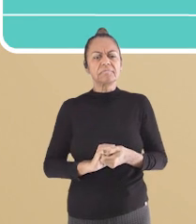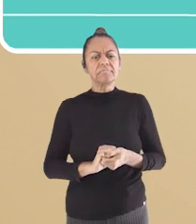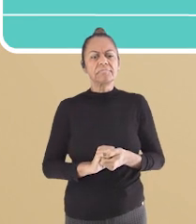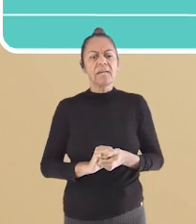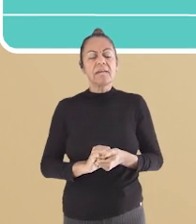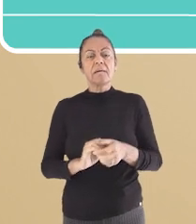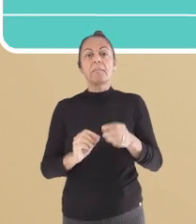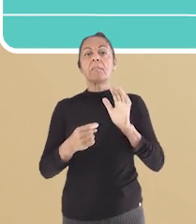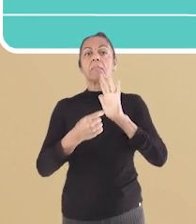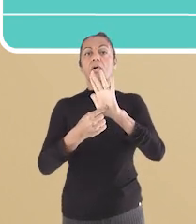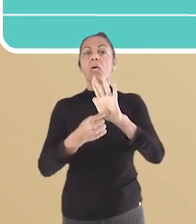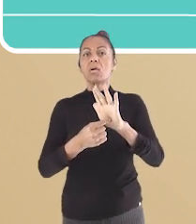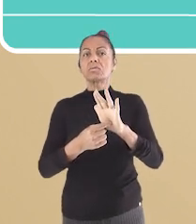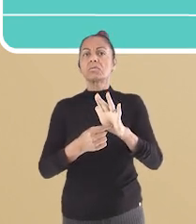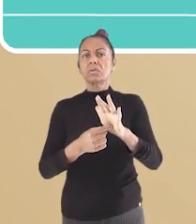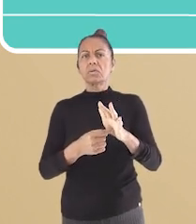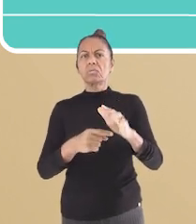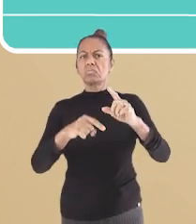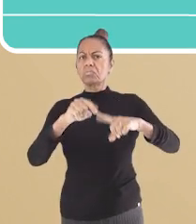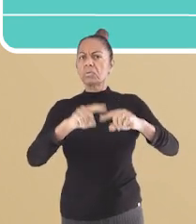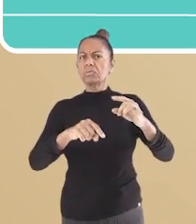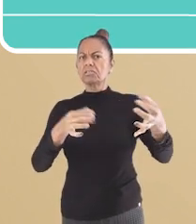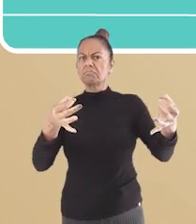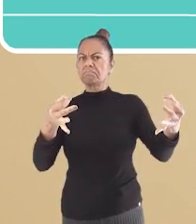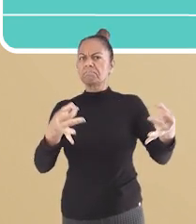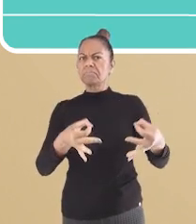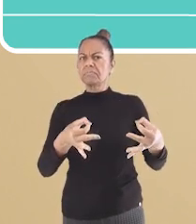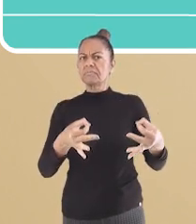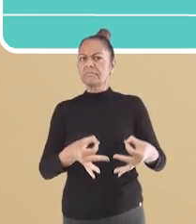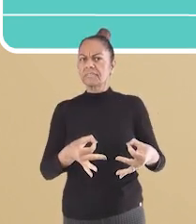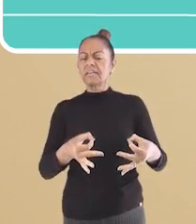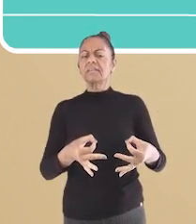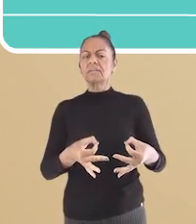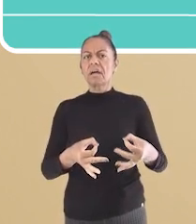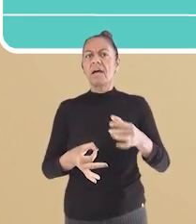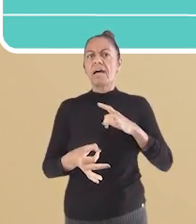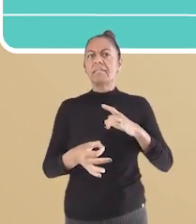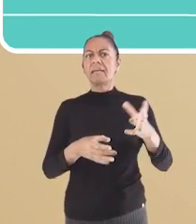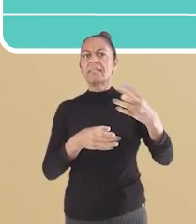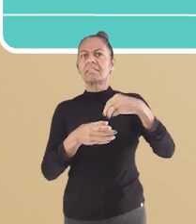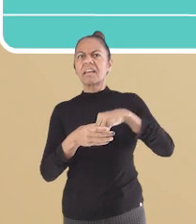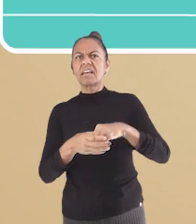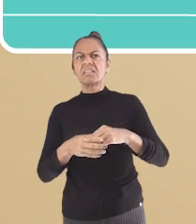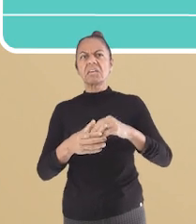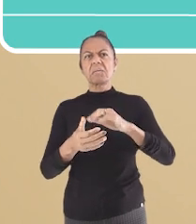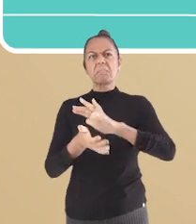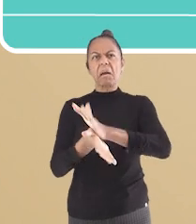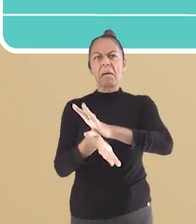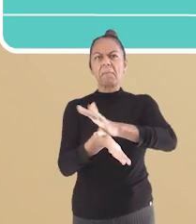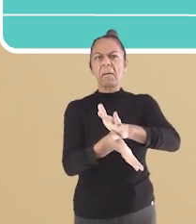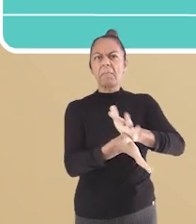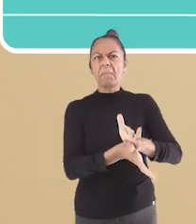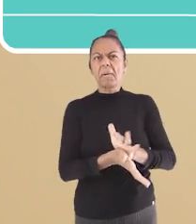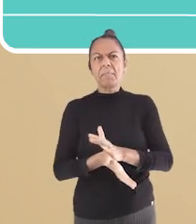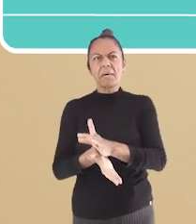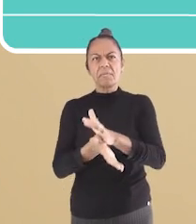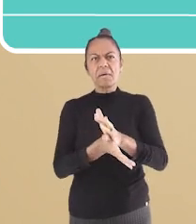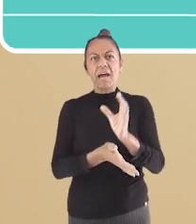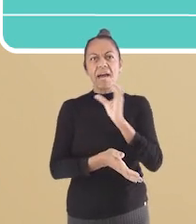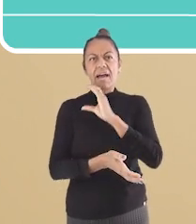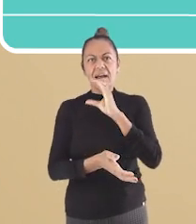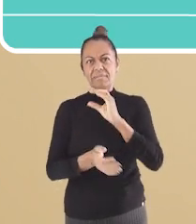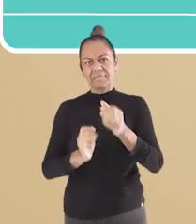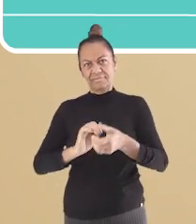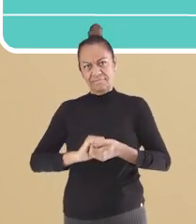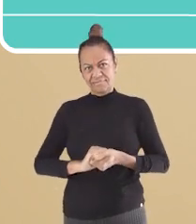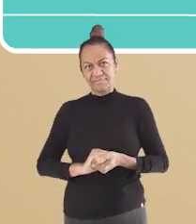Fórmula. Ele chama a atenção para a eficiência do produto, que por ter uma super fórmula, mata as bactérias,